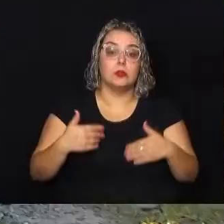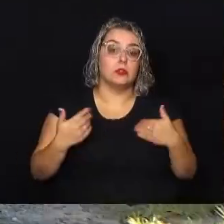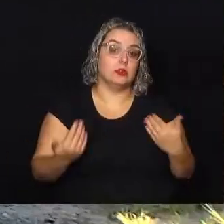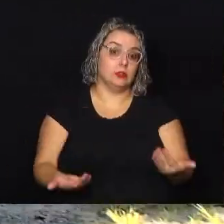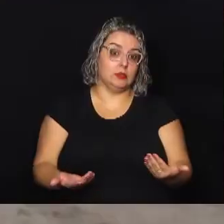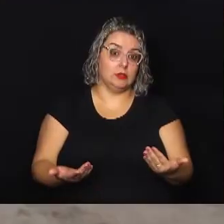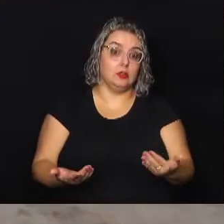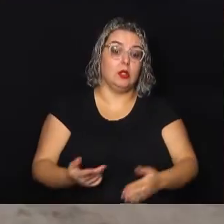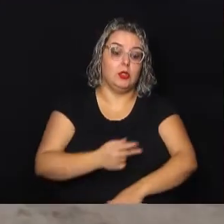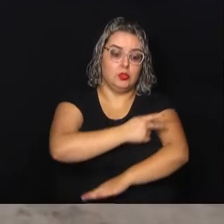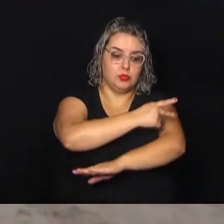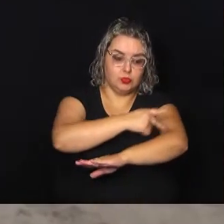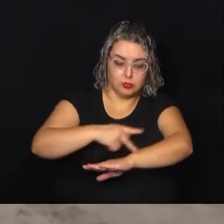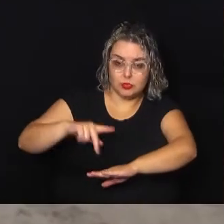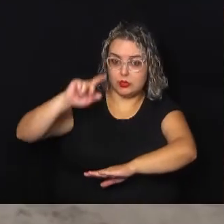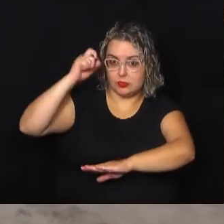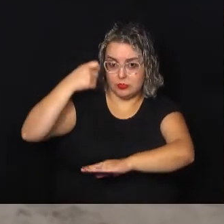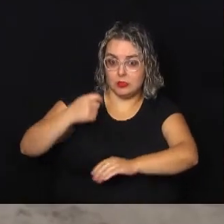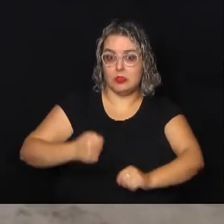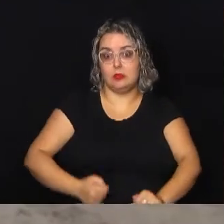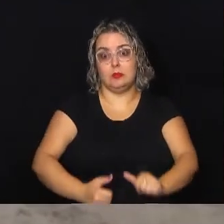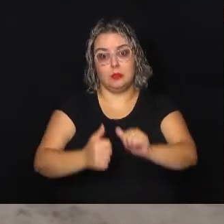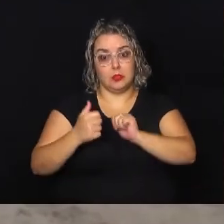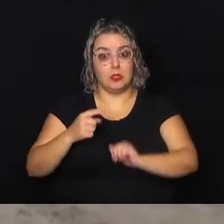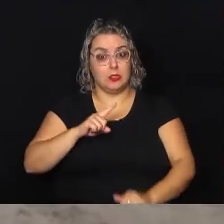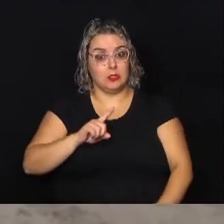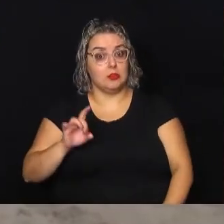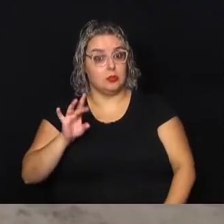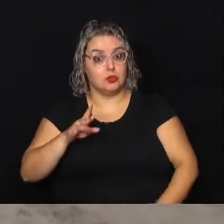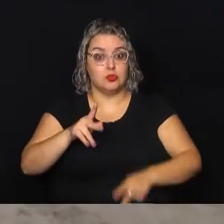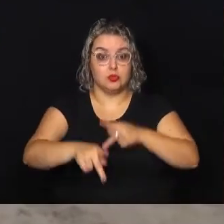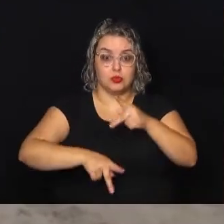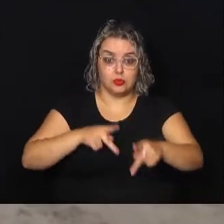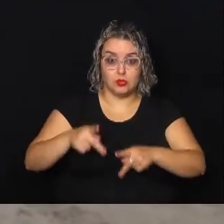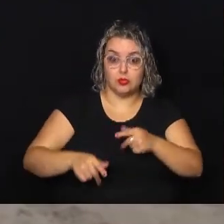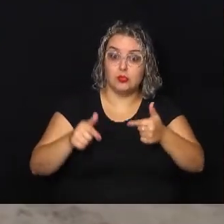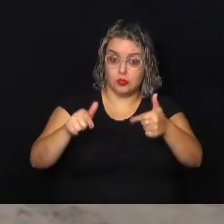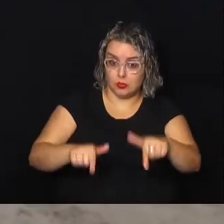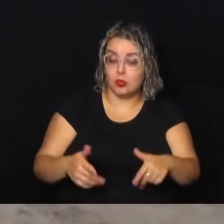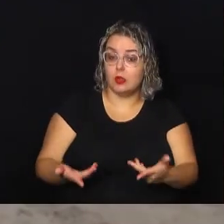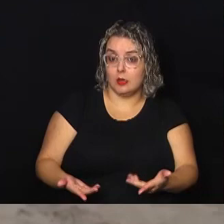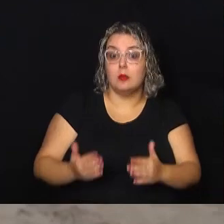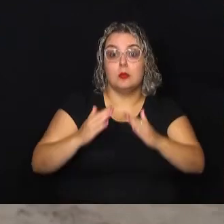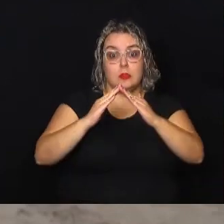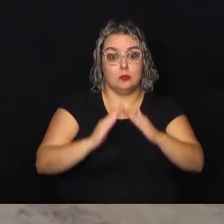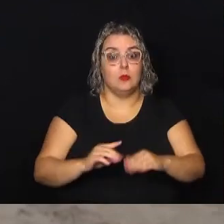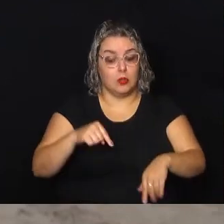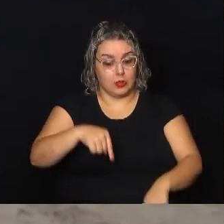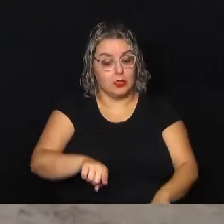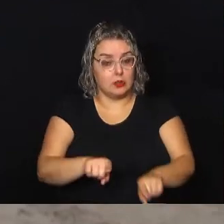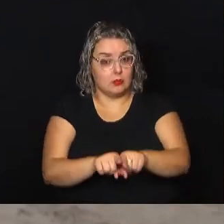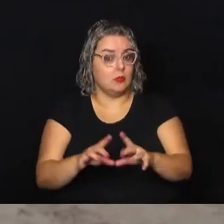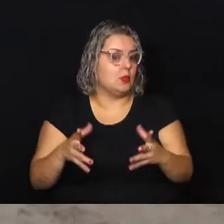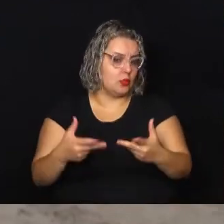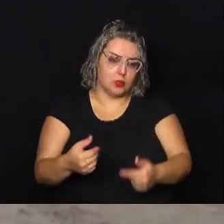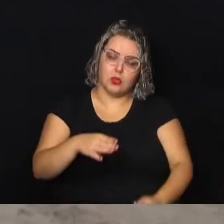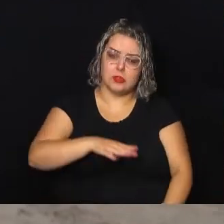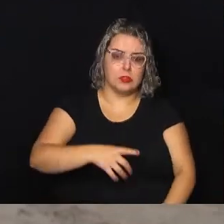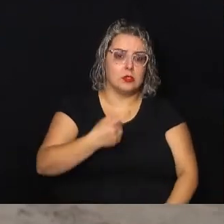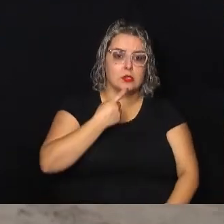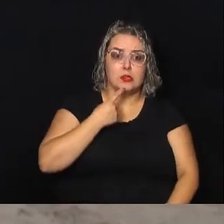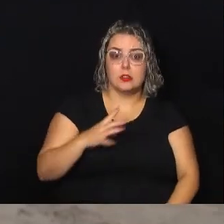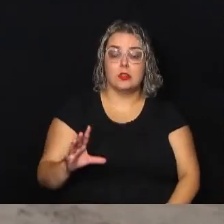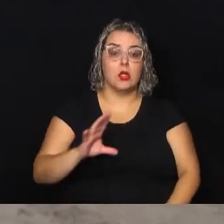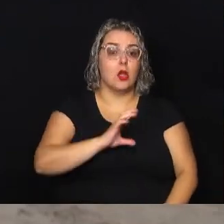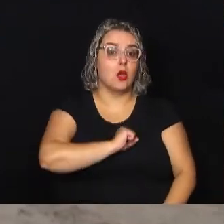Então a pavimentação vai trazer esse benefício, não só para a população do local, para quem mora aqui, mas também para toda a Campinas, o pessoal